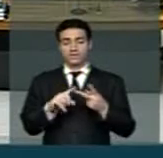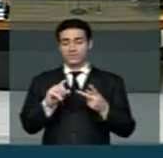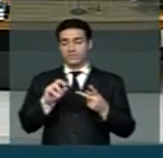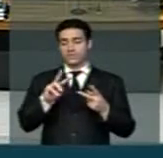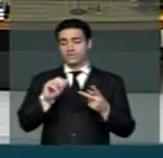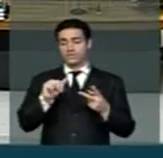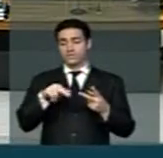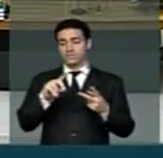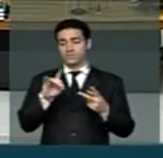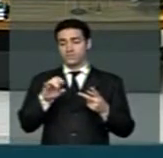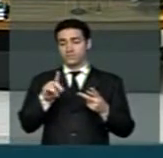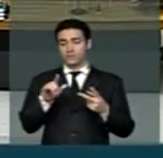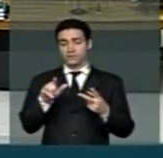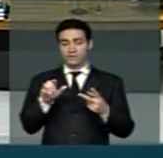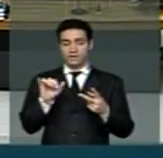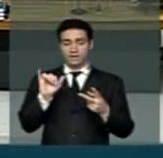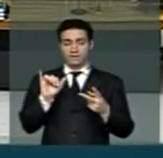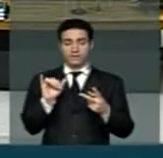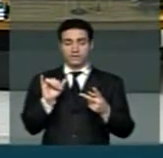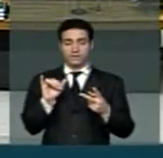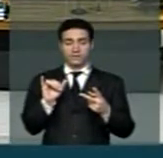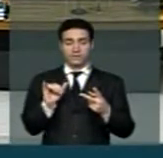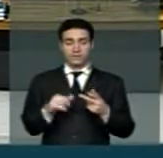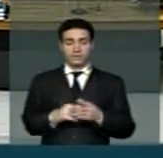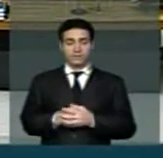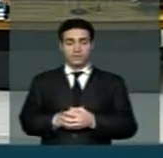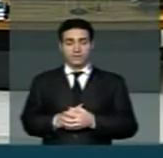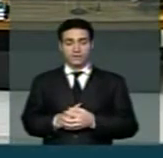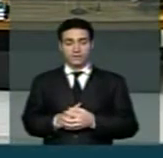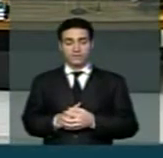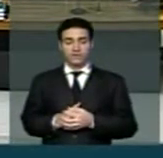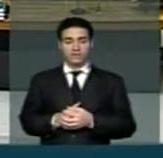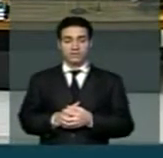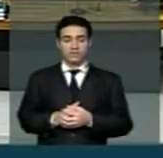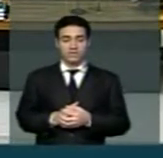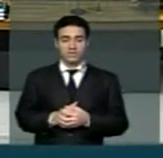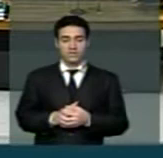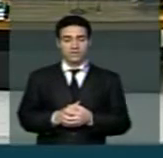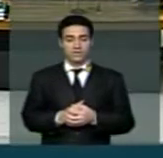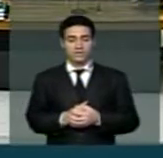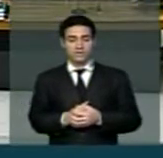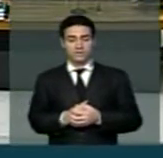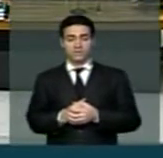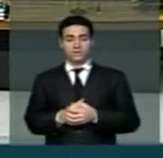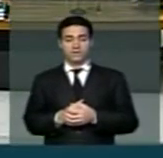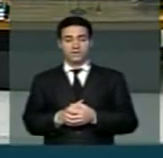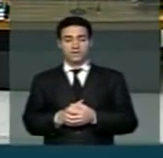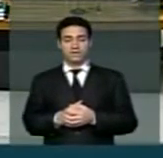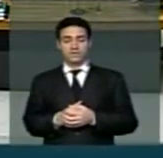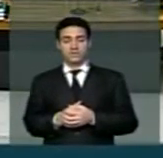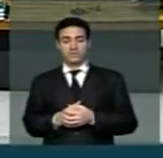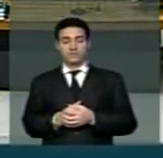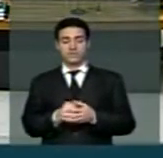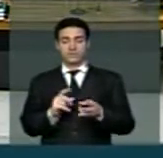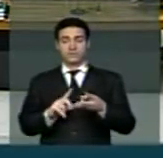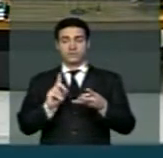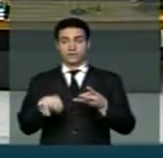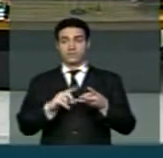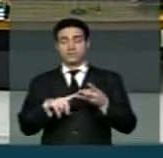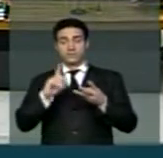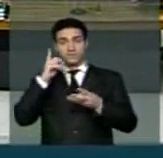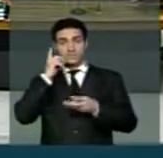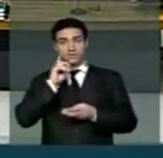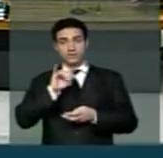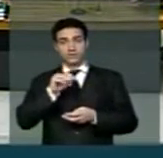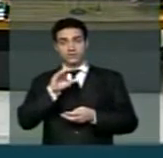...de lei, x... x... x... xirac, e a deputada Jô, por questão de justiça, e vossa